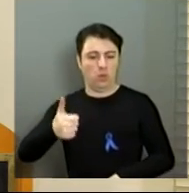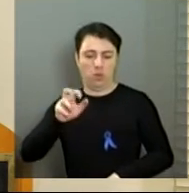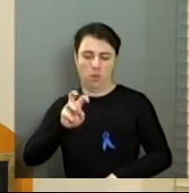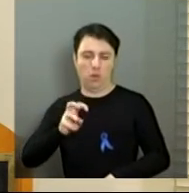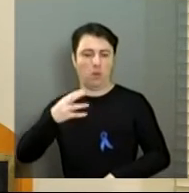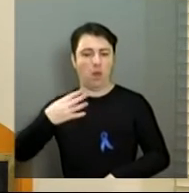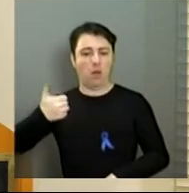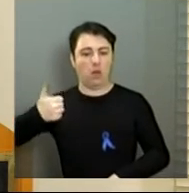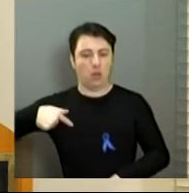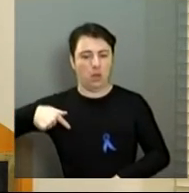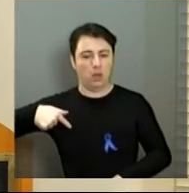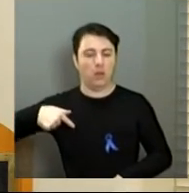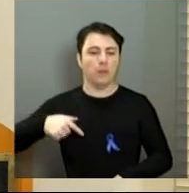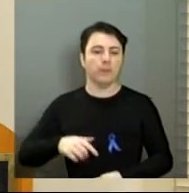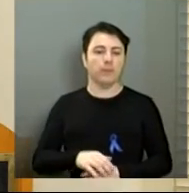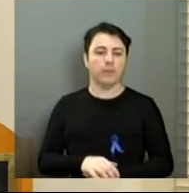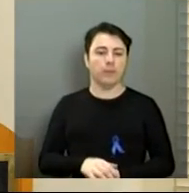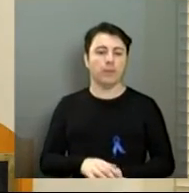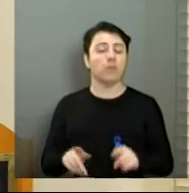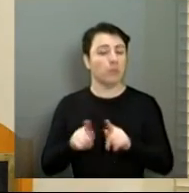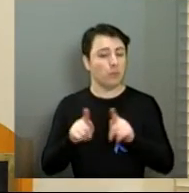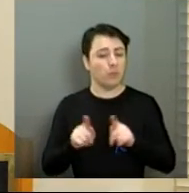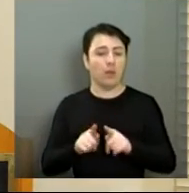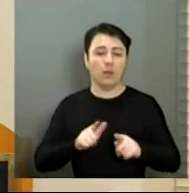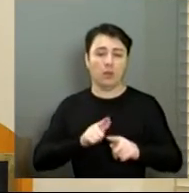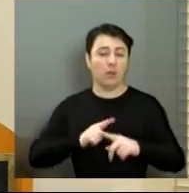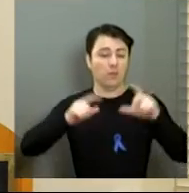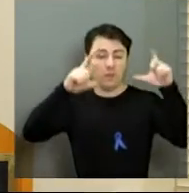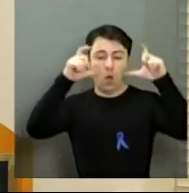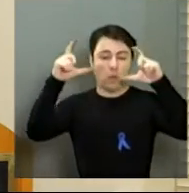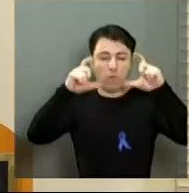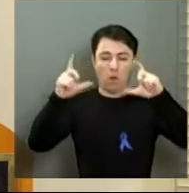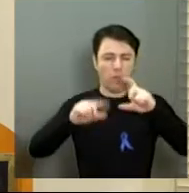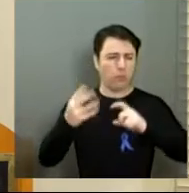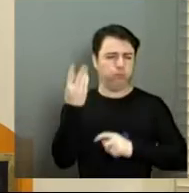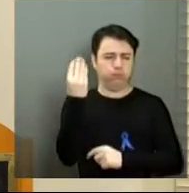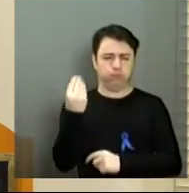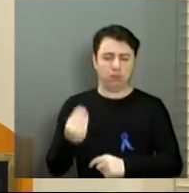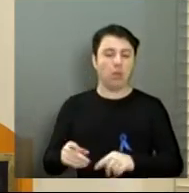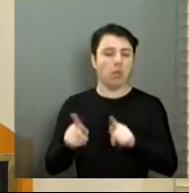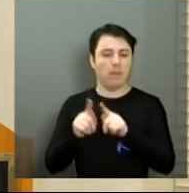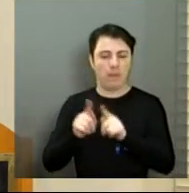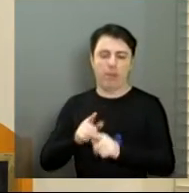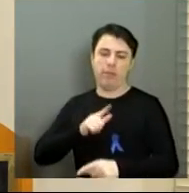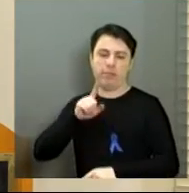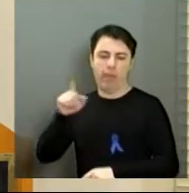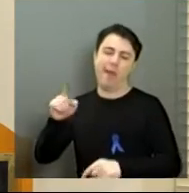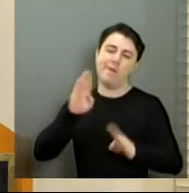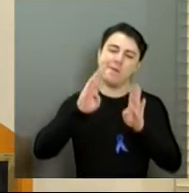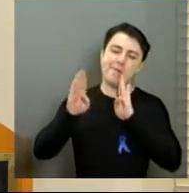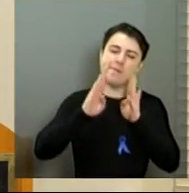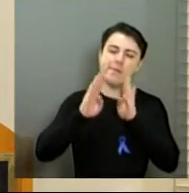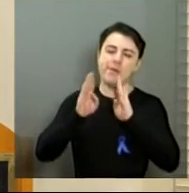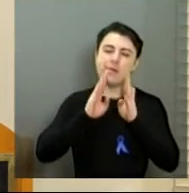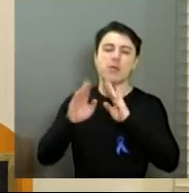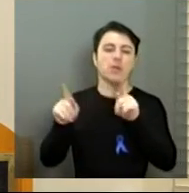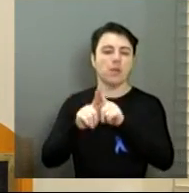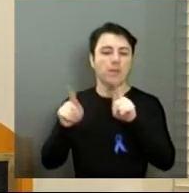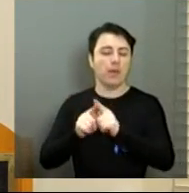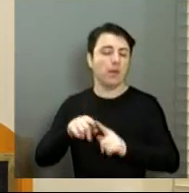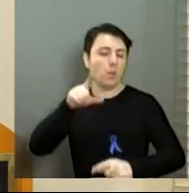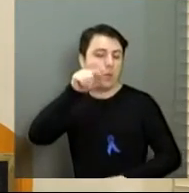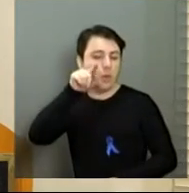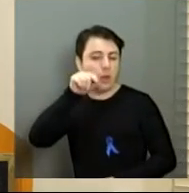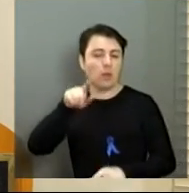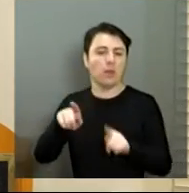-5417. Temos diversas fotos das nossas atividades no Flickr, no Facebook. Também temos o